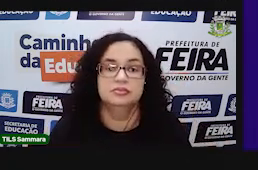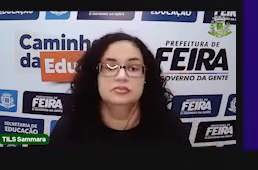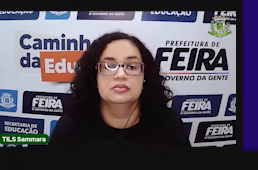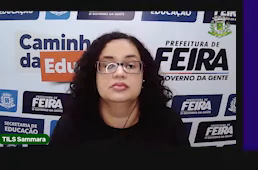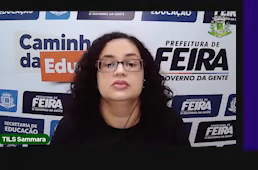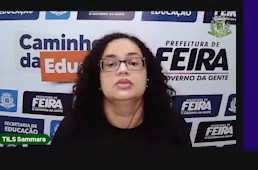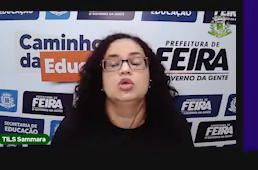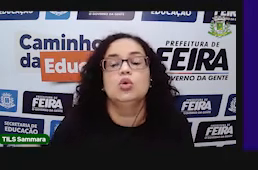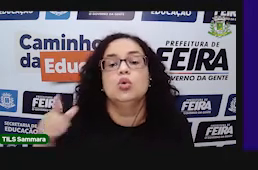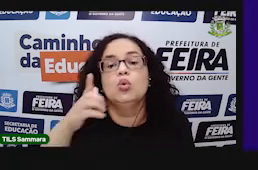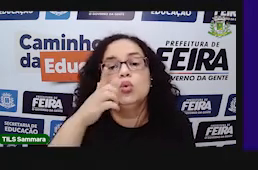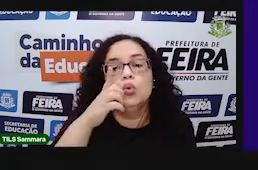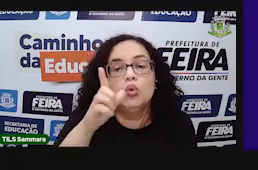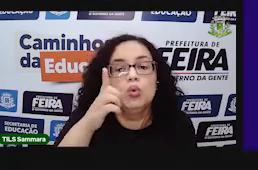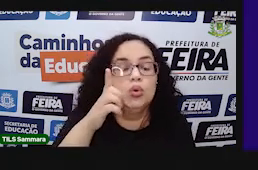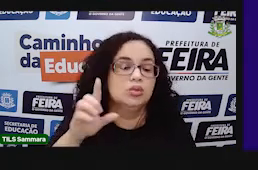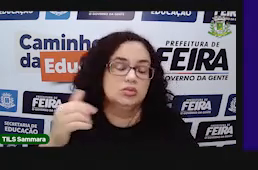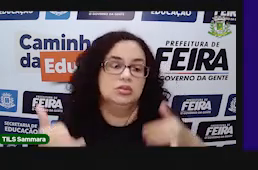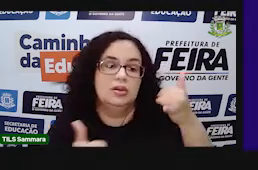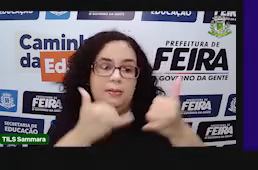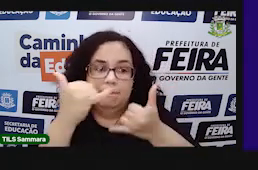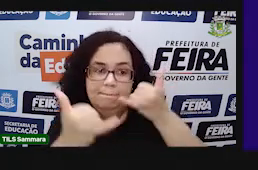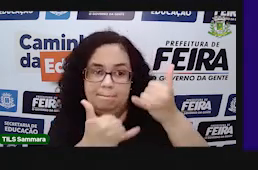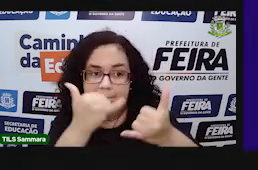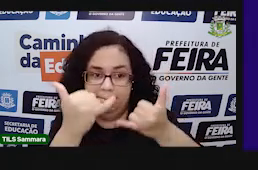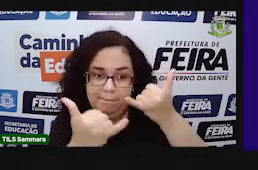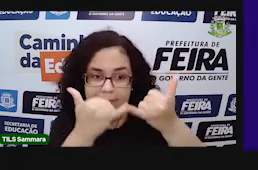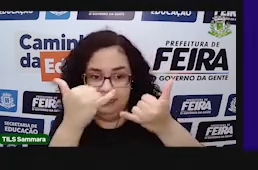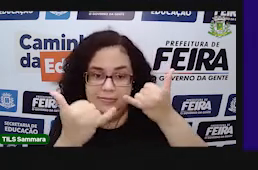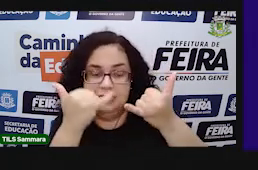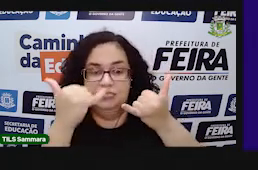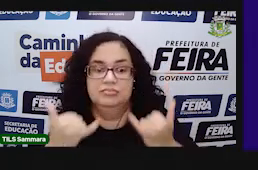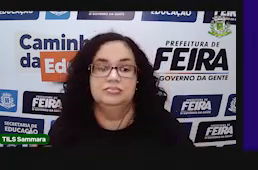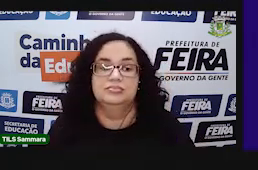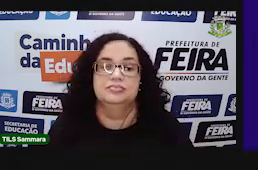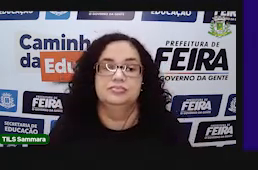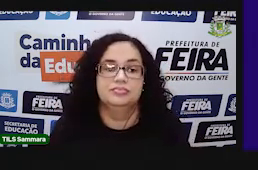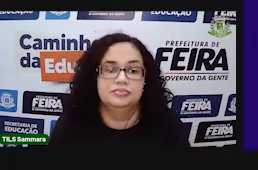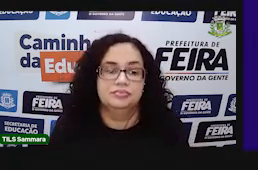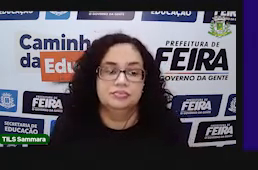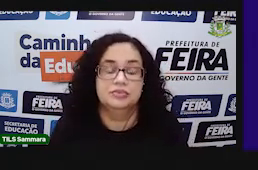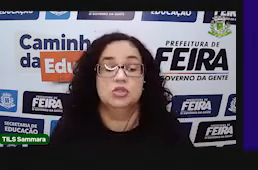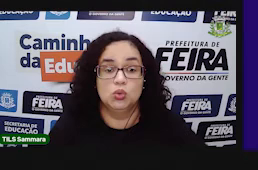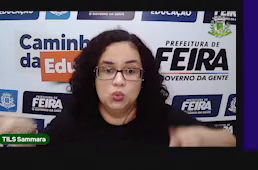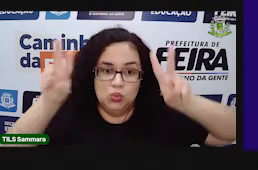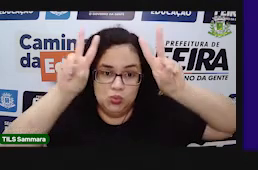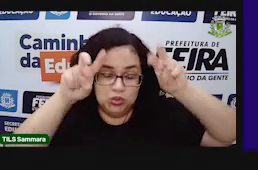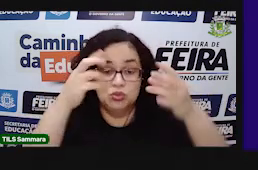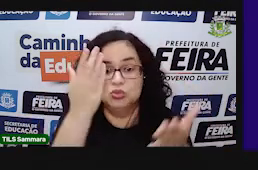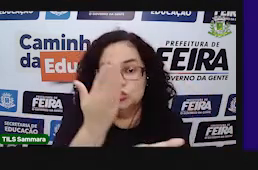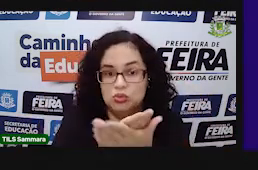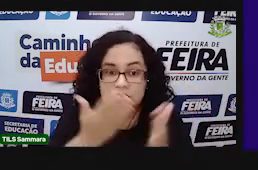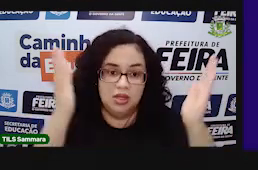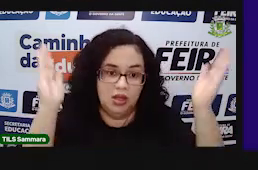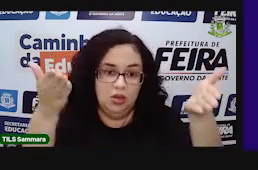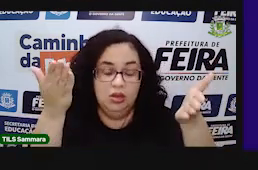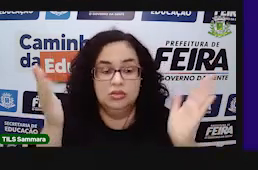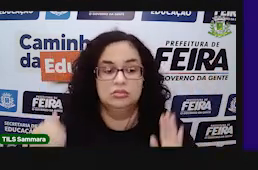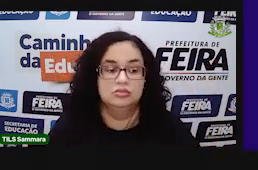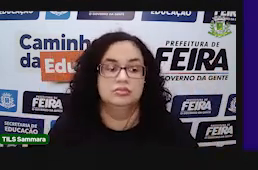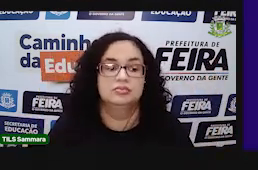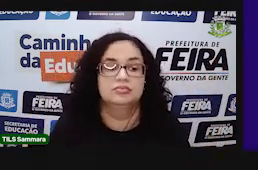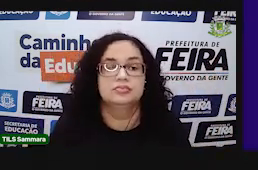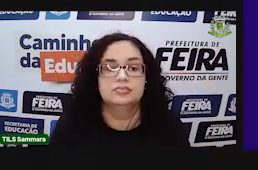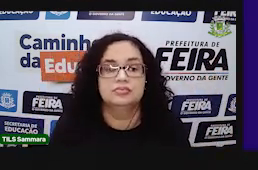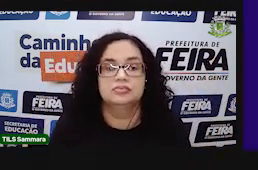diferente só pra gente conseguir fazer a brincadeira aqui com o assunto que a